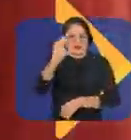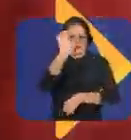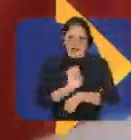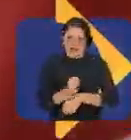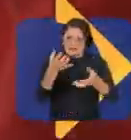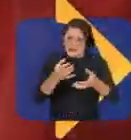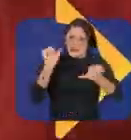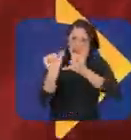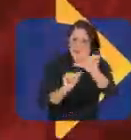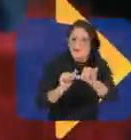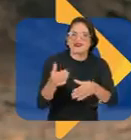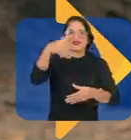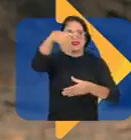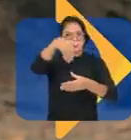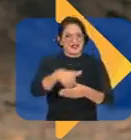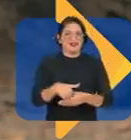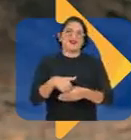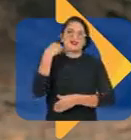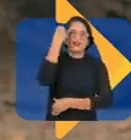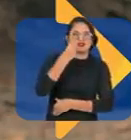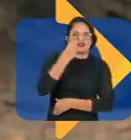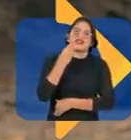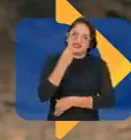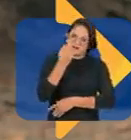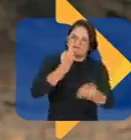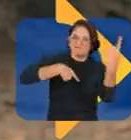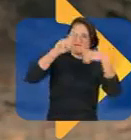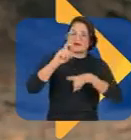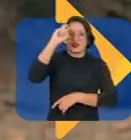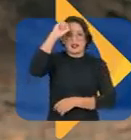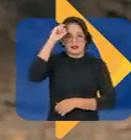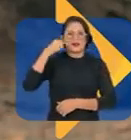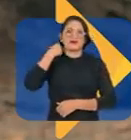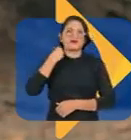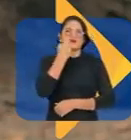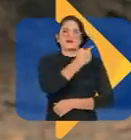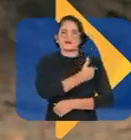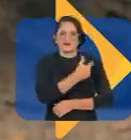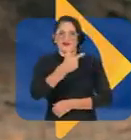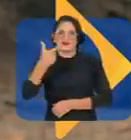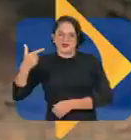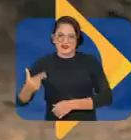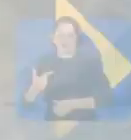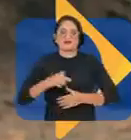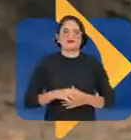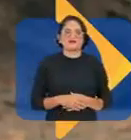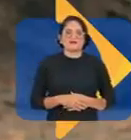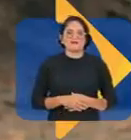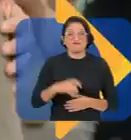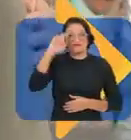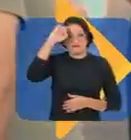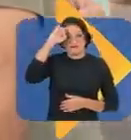integrar o estado. Quer mudança? Vote em especialista em resultados. Coronel Menezes, senador, 2, 2, 2,